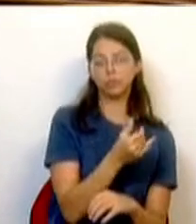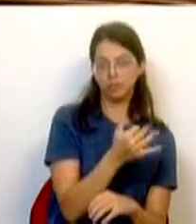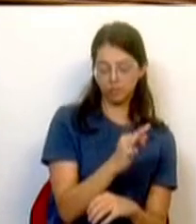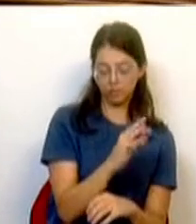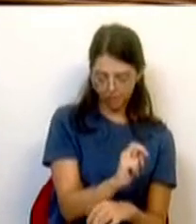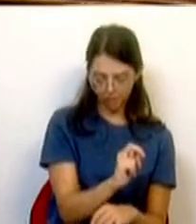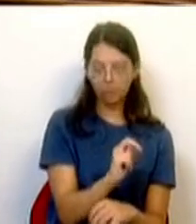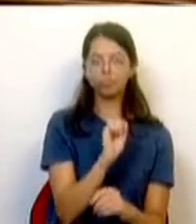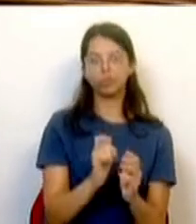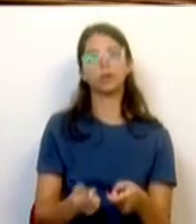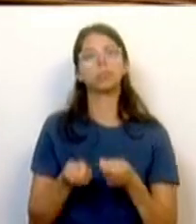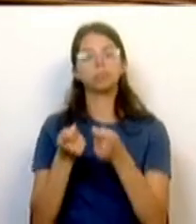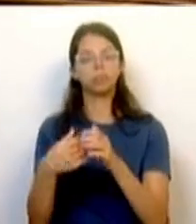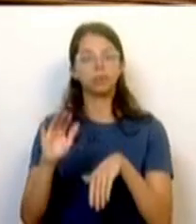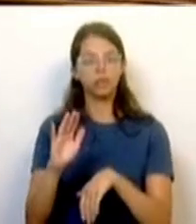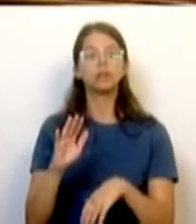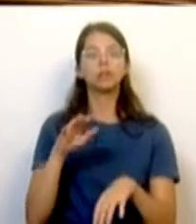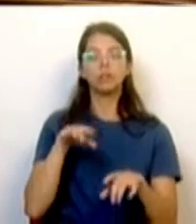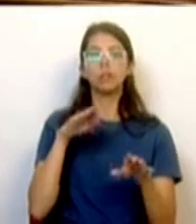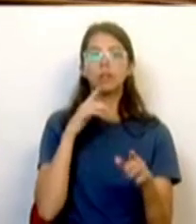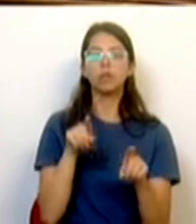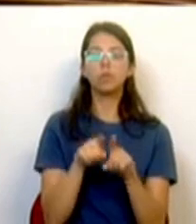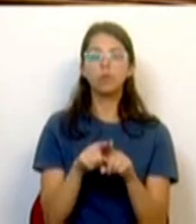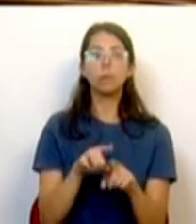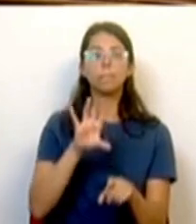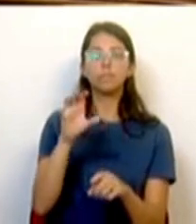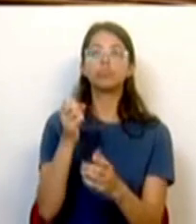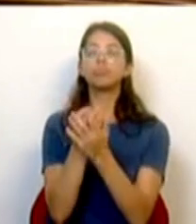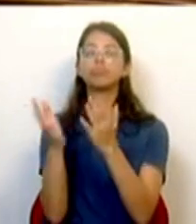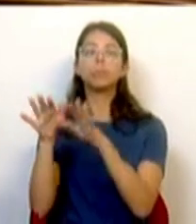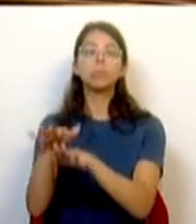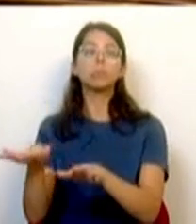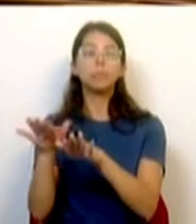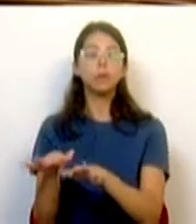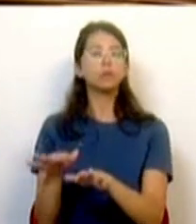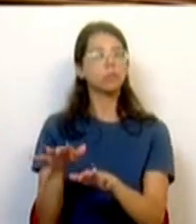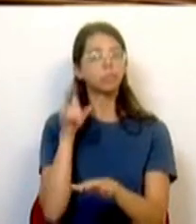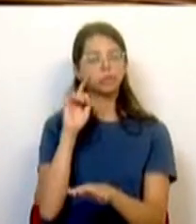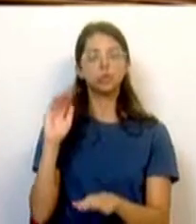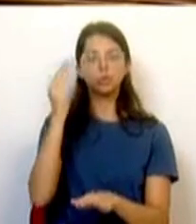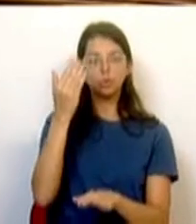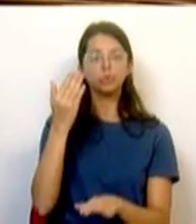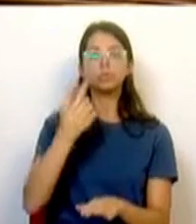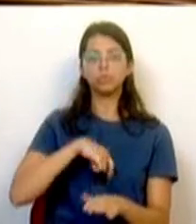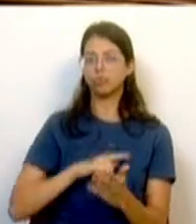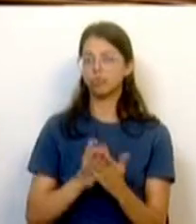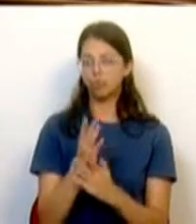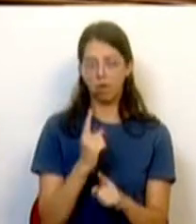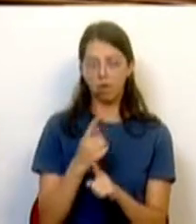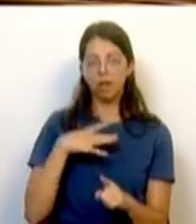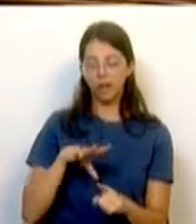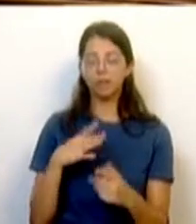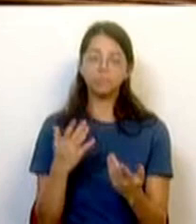reforçar e a consolidar a posição de Portugal enquanto um dos países mais pacíficos e mais seguros do mundo que queremos continuar a ser.